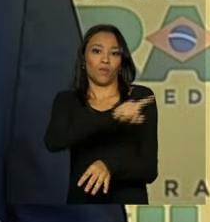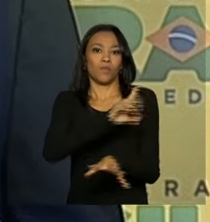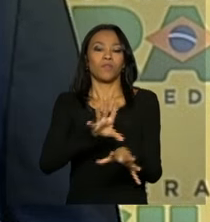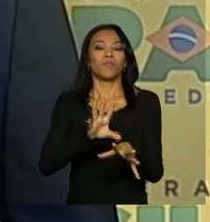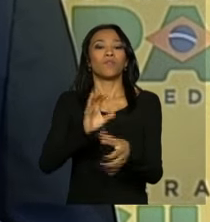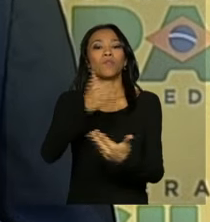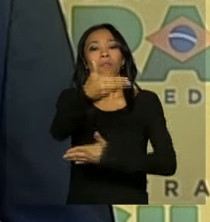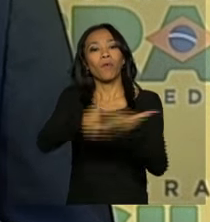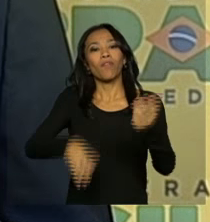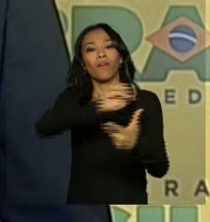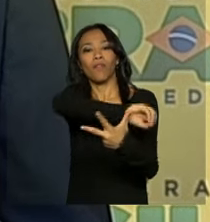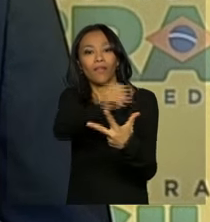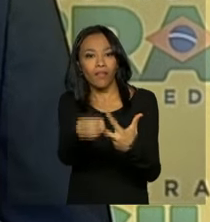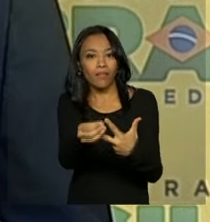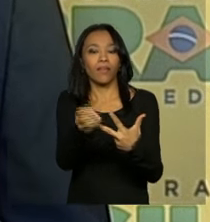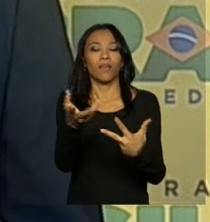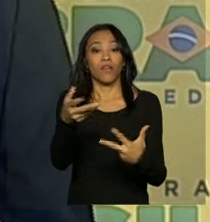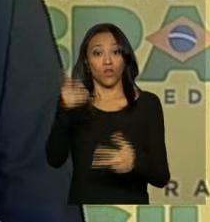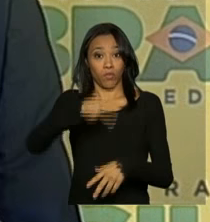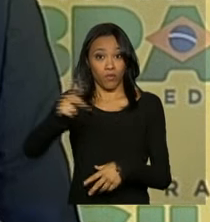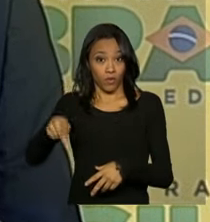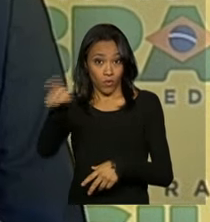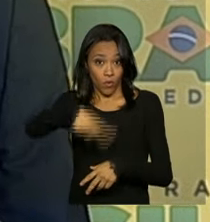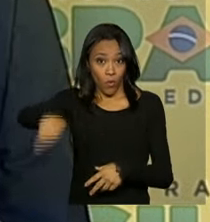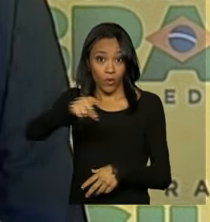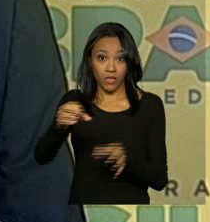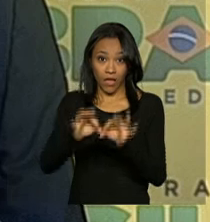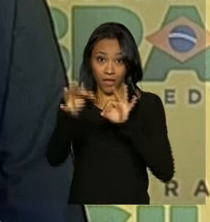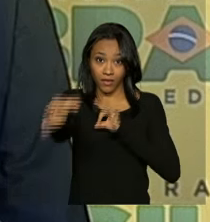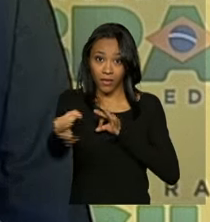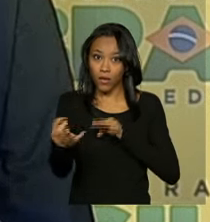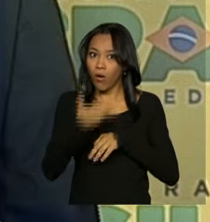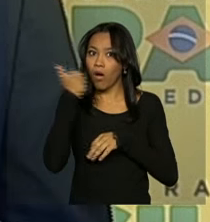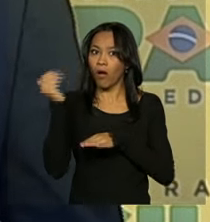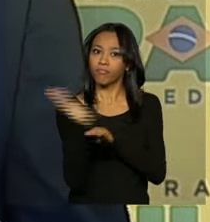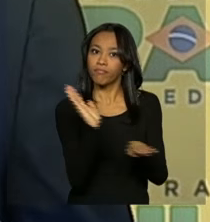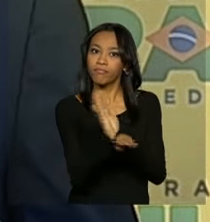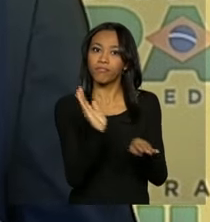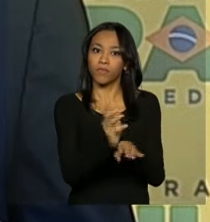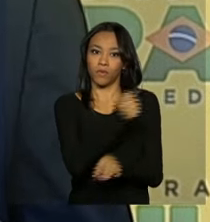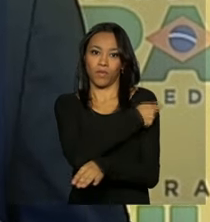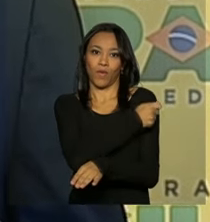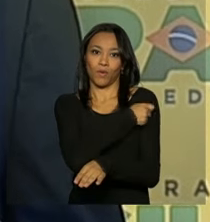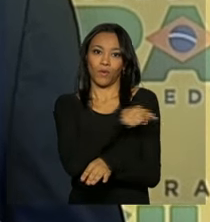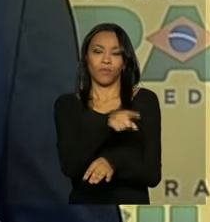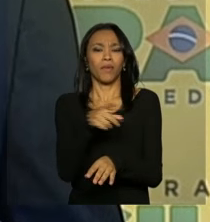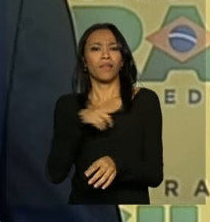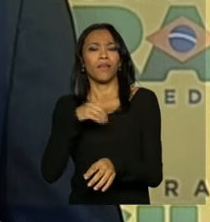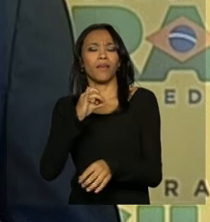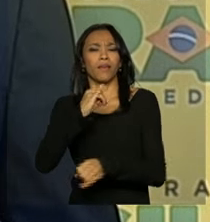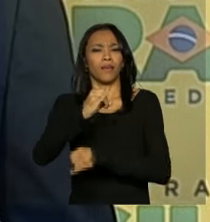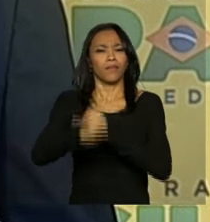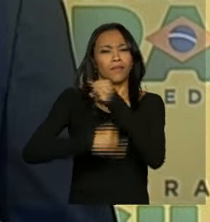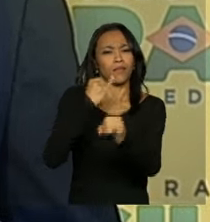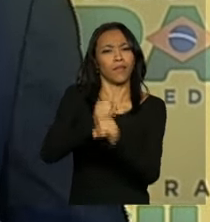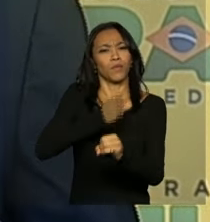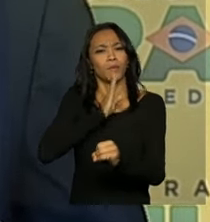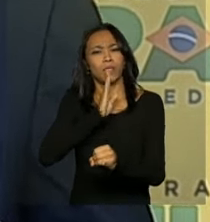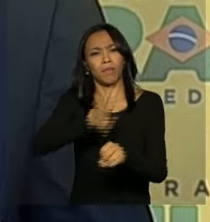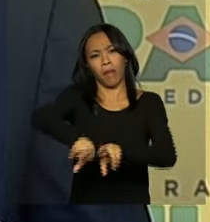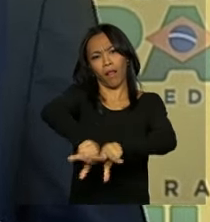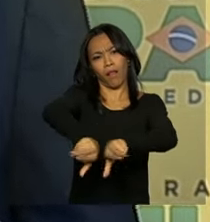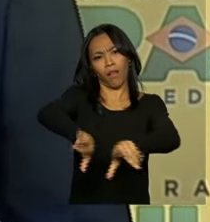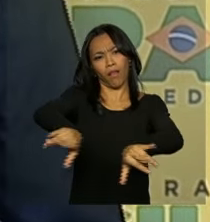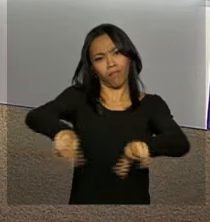professores que fizerem educação à distância, o desempenho dos estudantes é melhor. Porque ele tem o recurso da TI e ele está sempre se atualizando através da